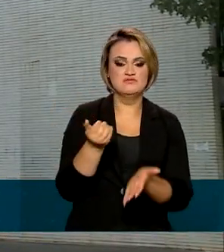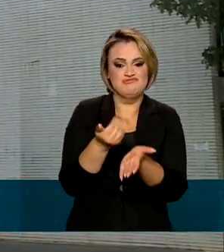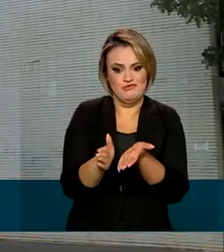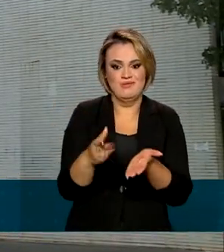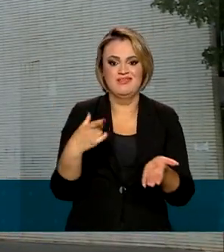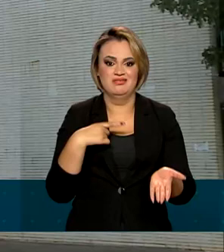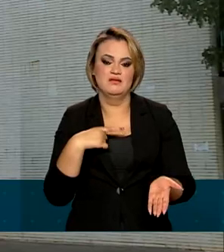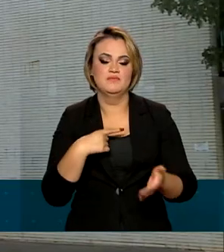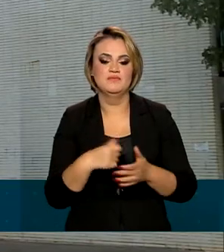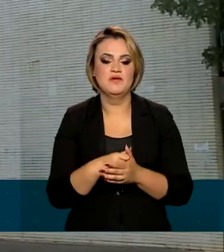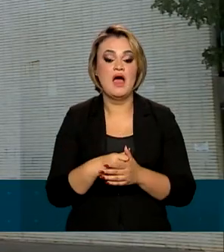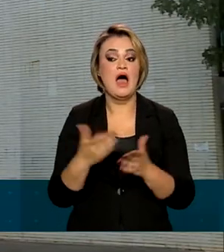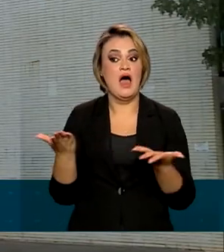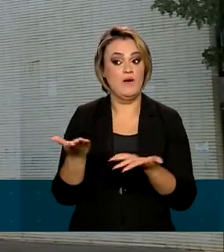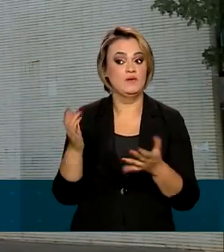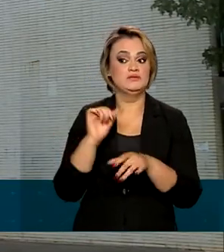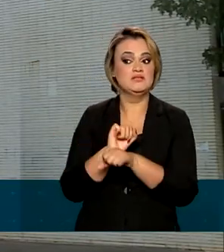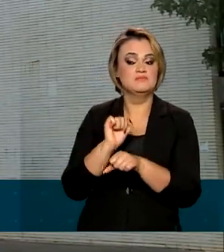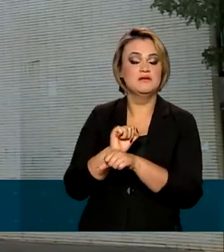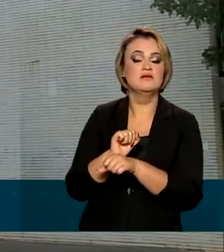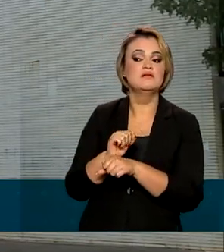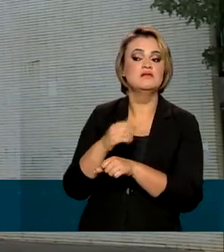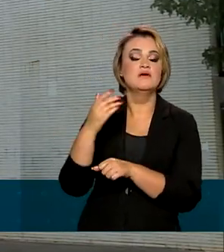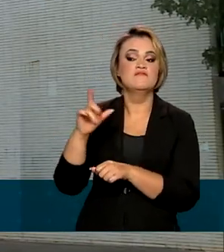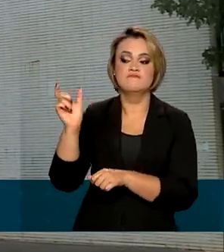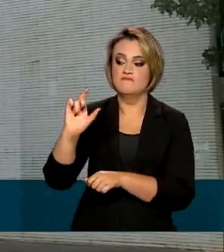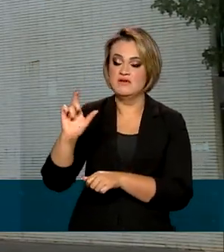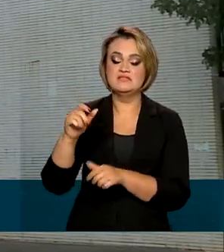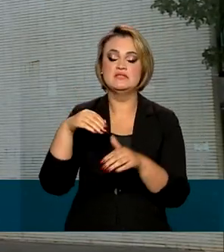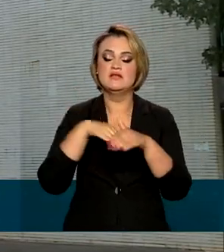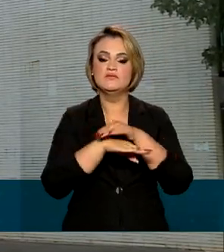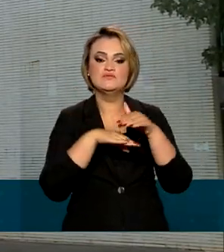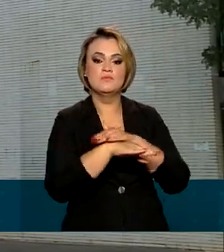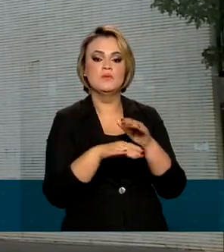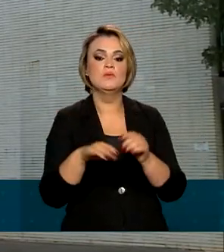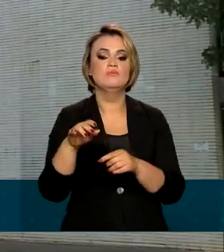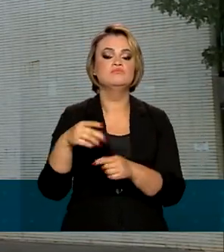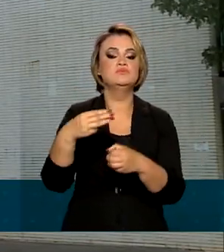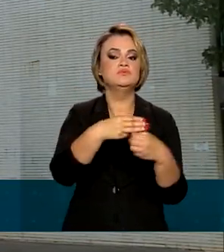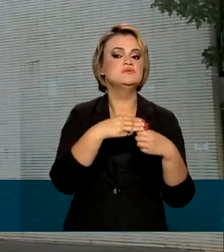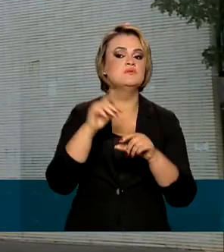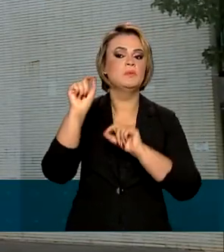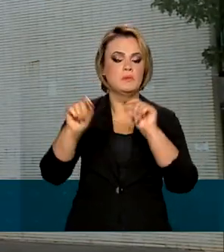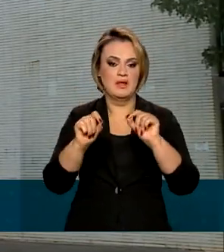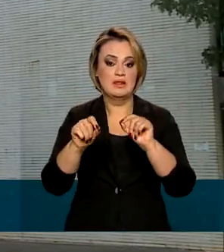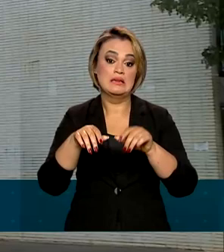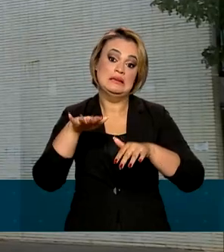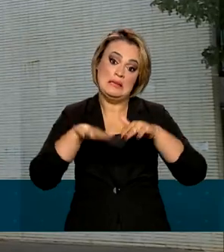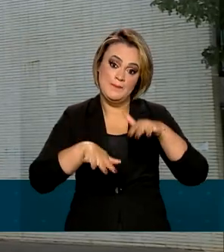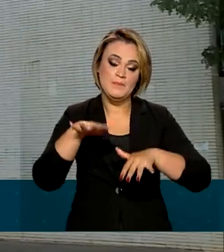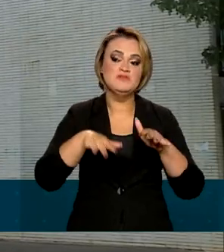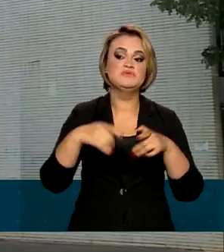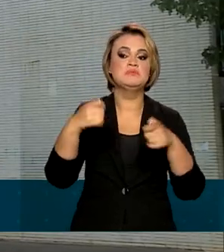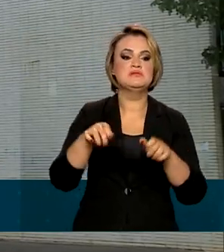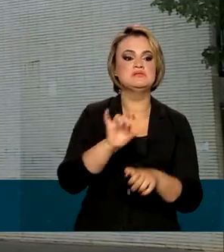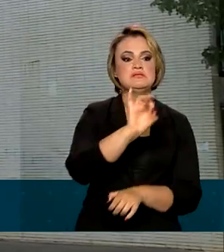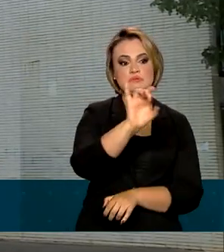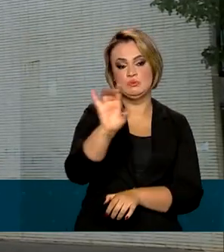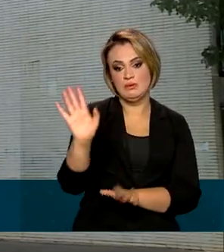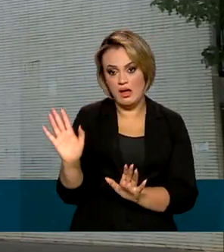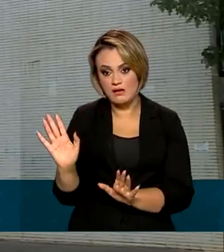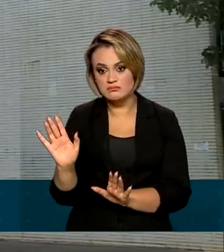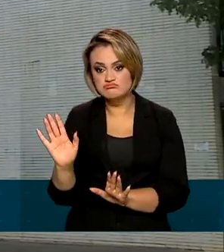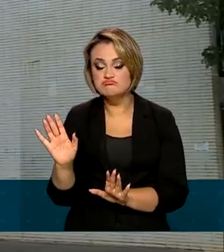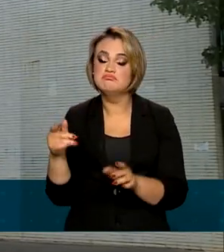etária. A pasta aguarda ainda o número de vacinas estocadas nos municípios. A depender das necessidades de cada lugar,